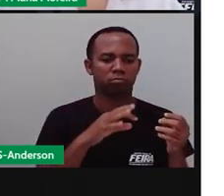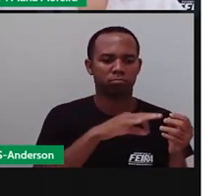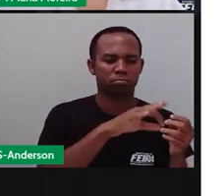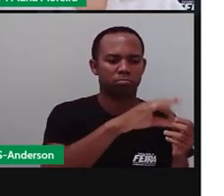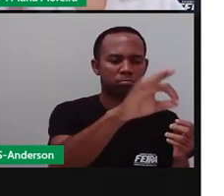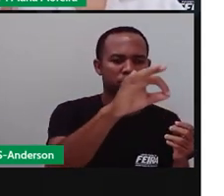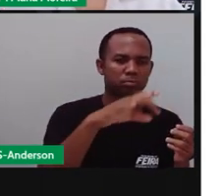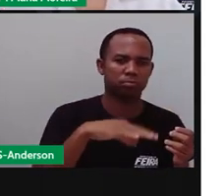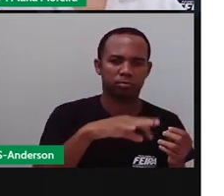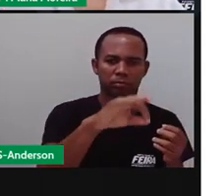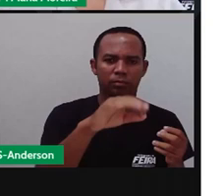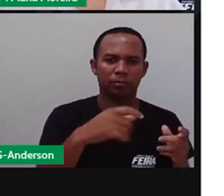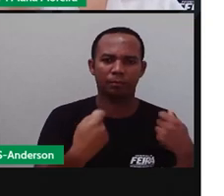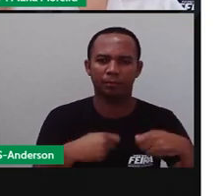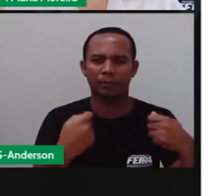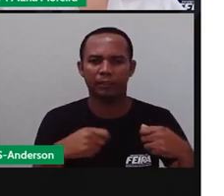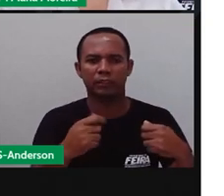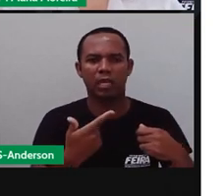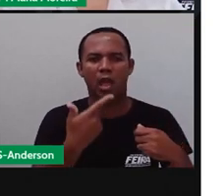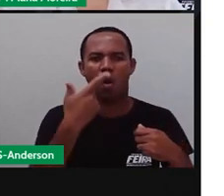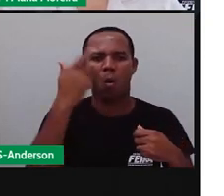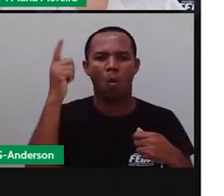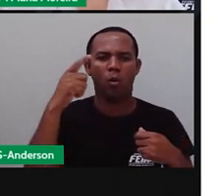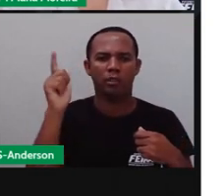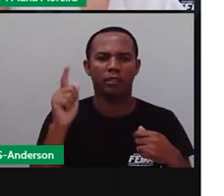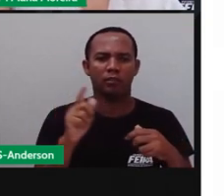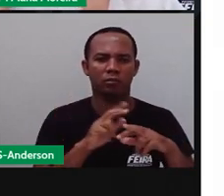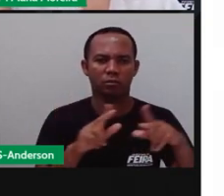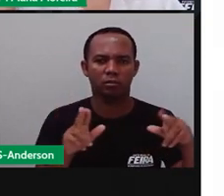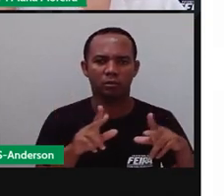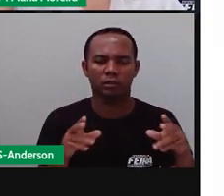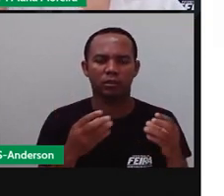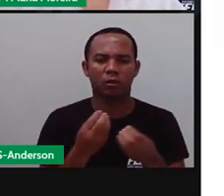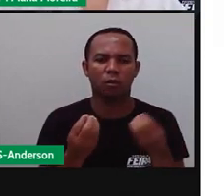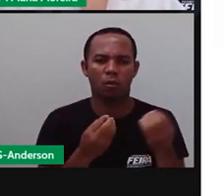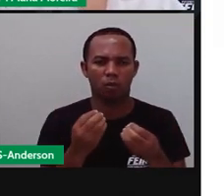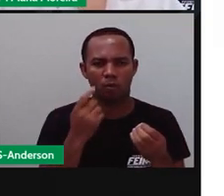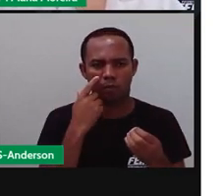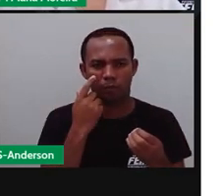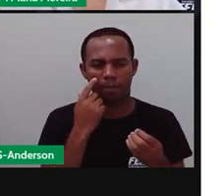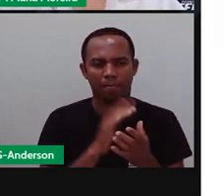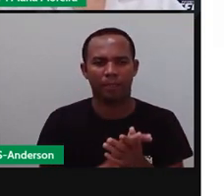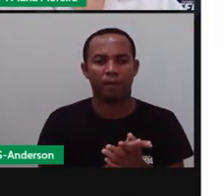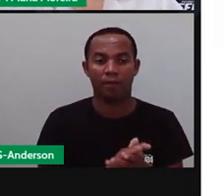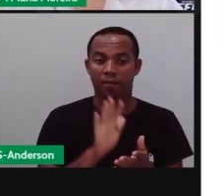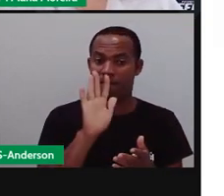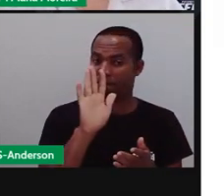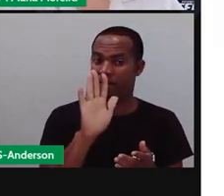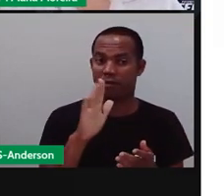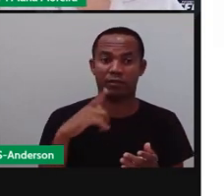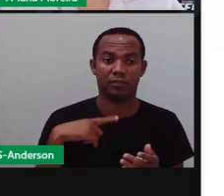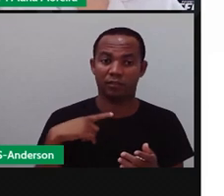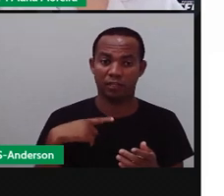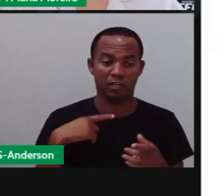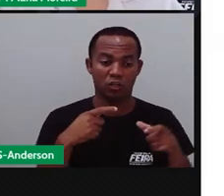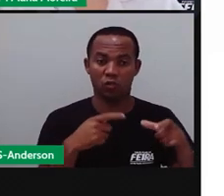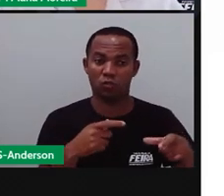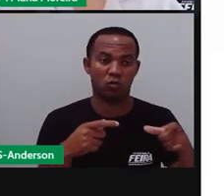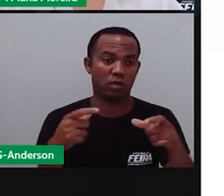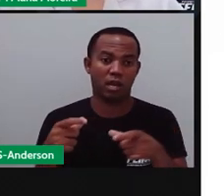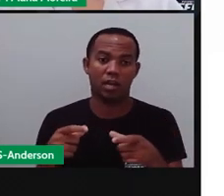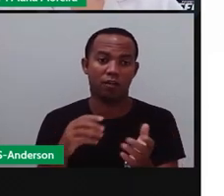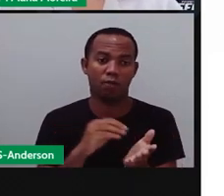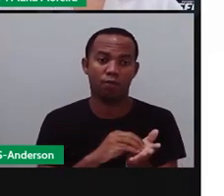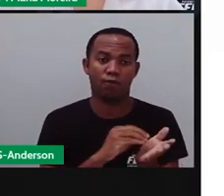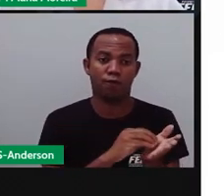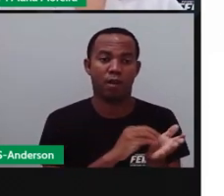E aí, eu preciso de quê? De outros meios. Mas, pronto, em lugares que não chovem, como aqui do nosso sertão, aqui do Nordeste,